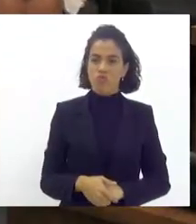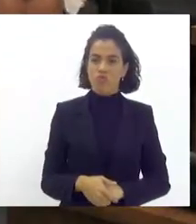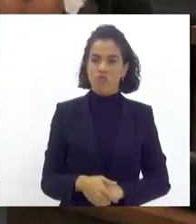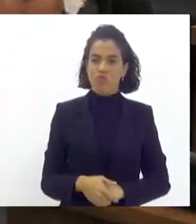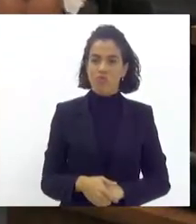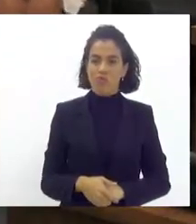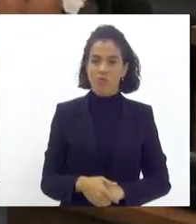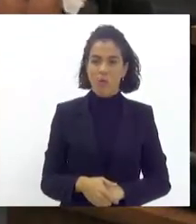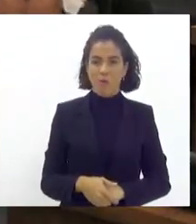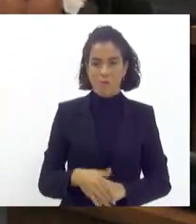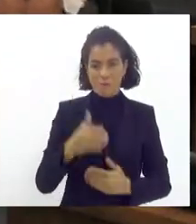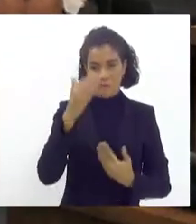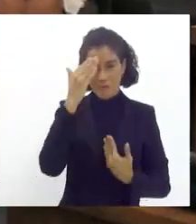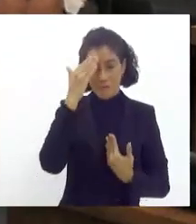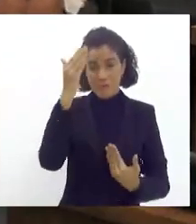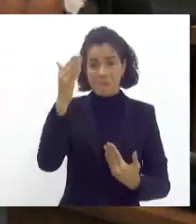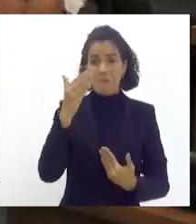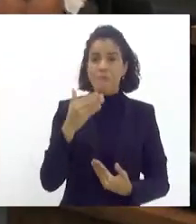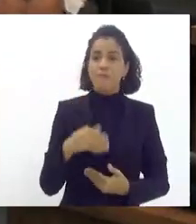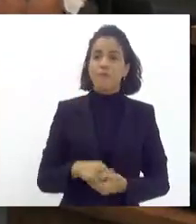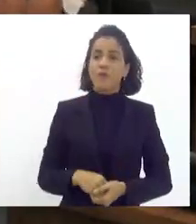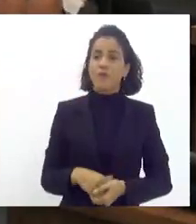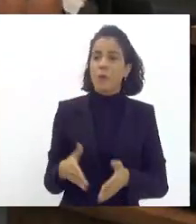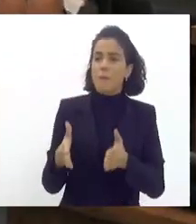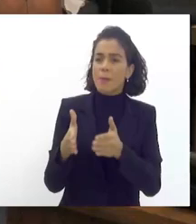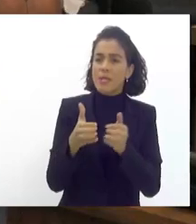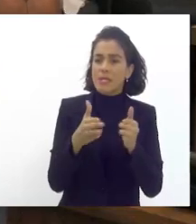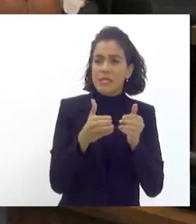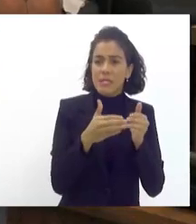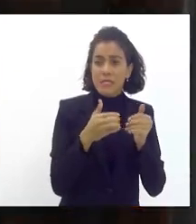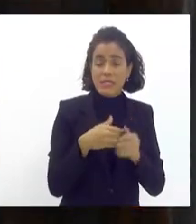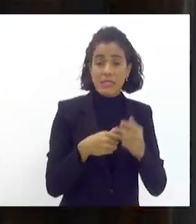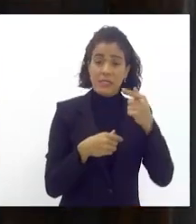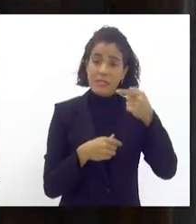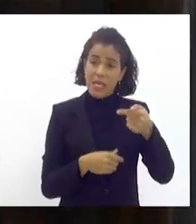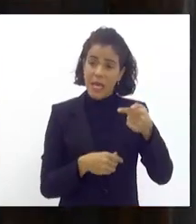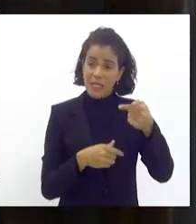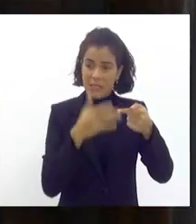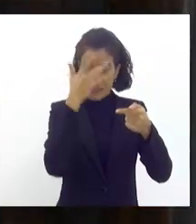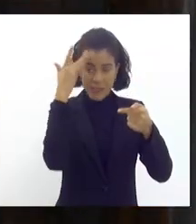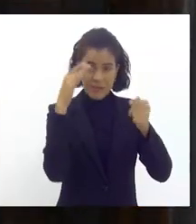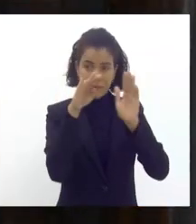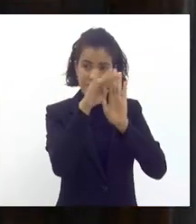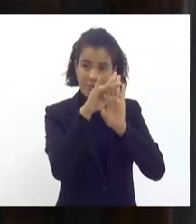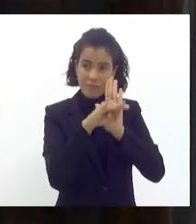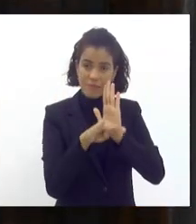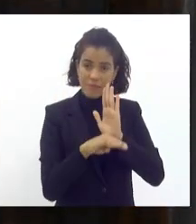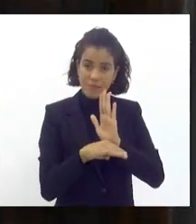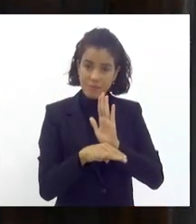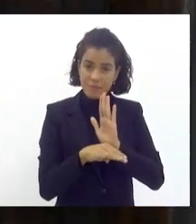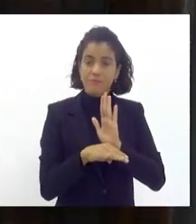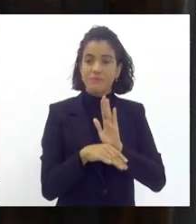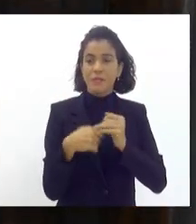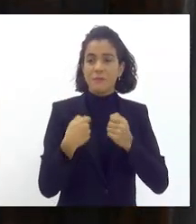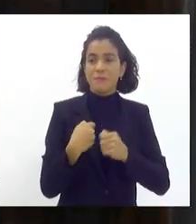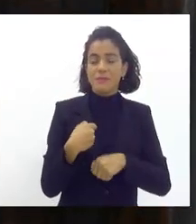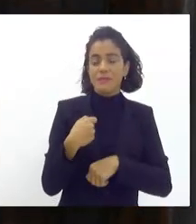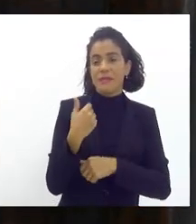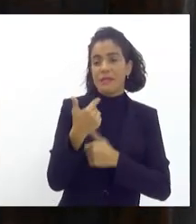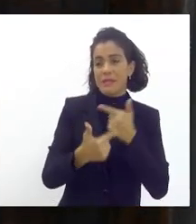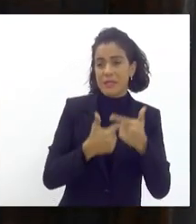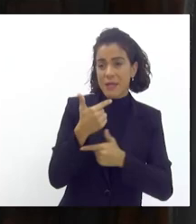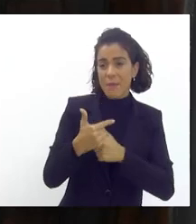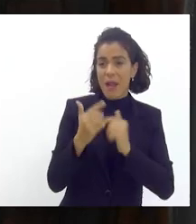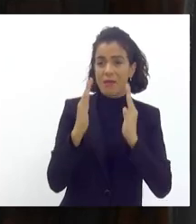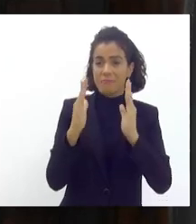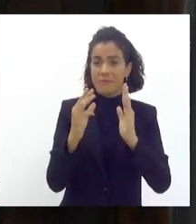obrigado eu vou pedir só os próximos oradores a gente tem sete oradores ainda para encerrar que a gente tenta trabalhar no tempo de três minutos que